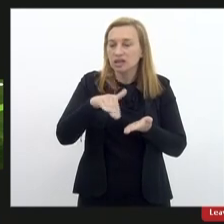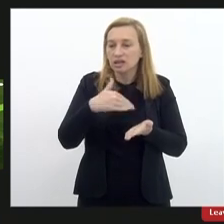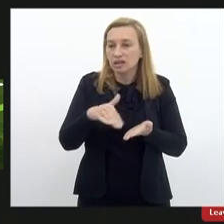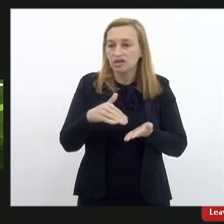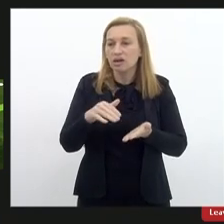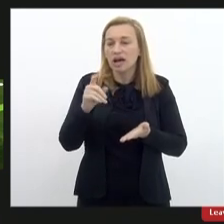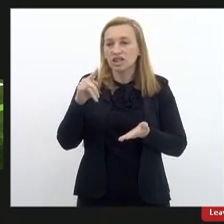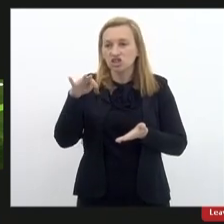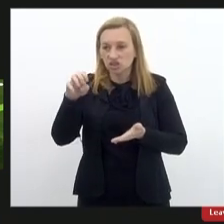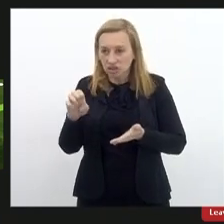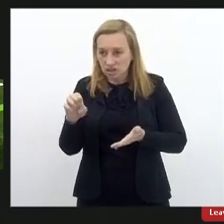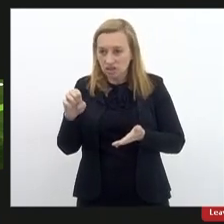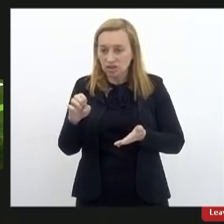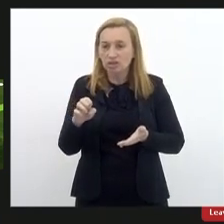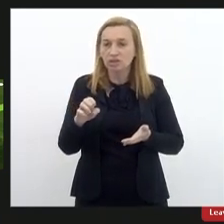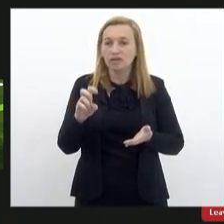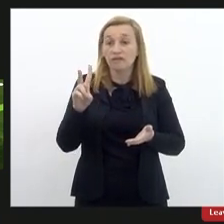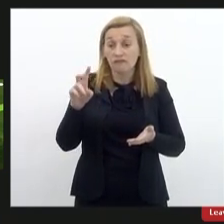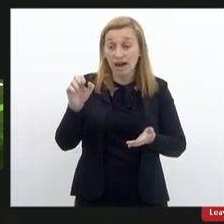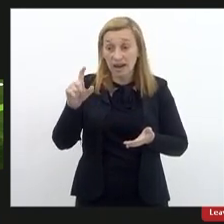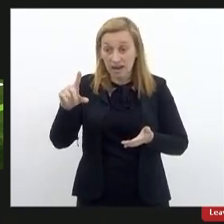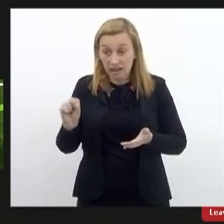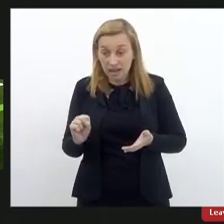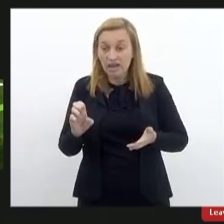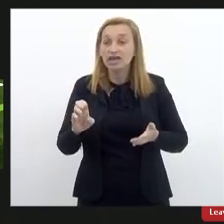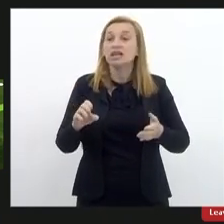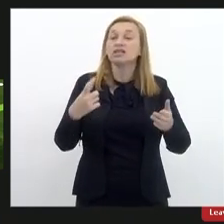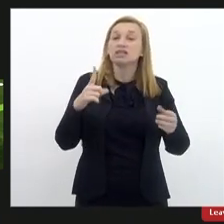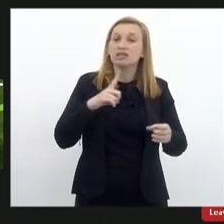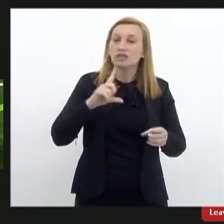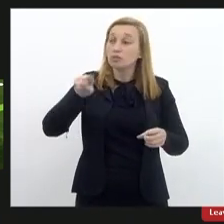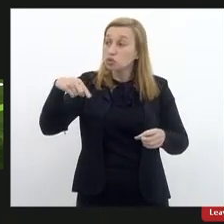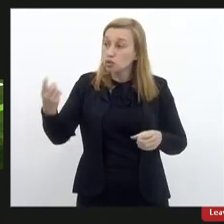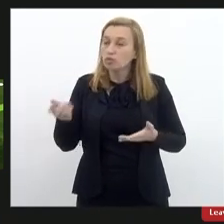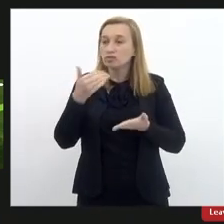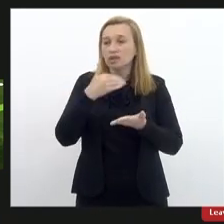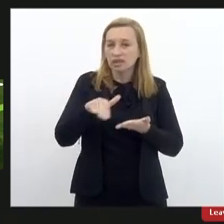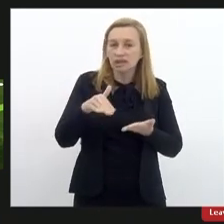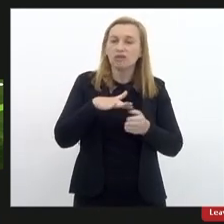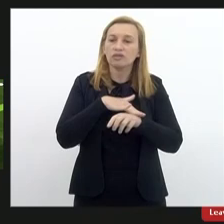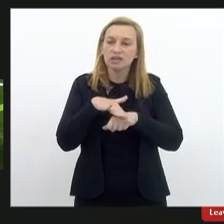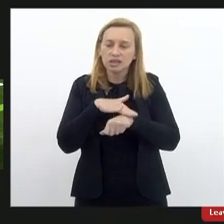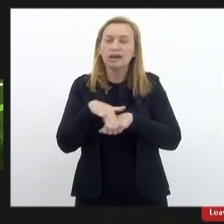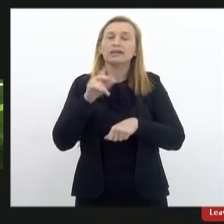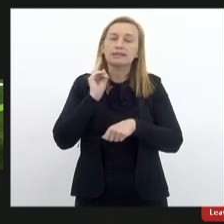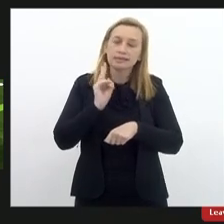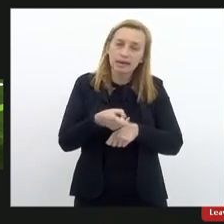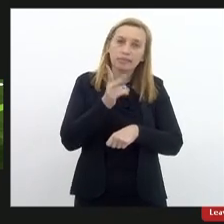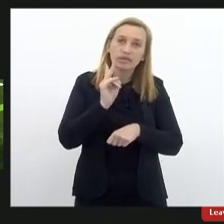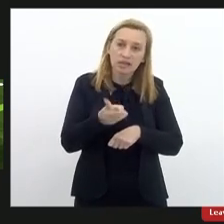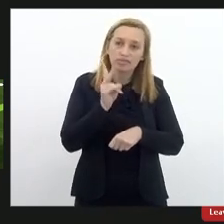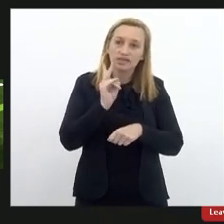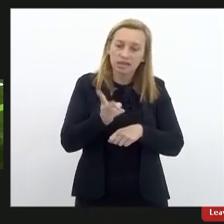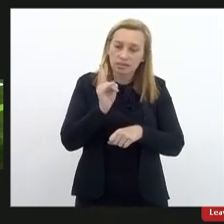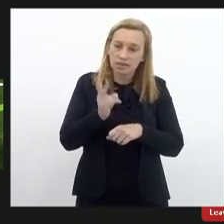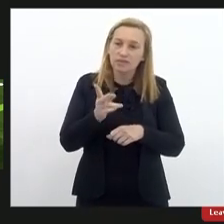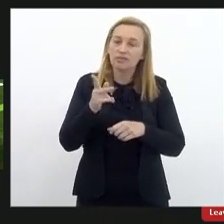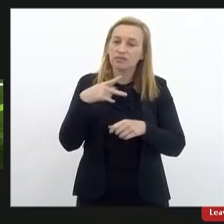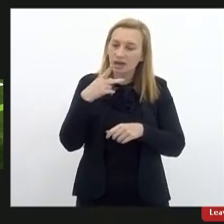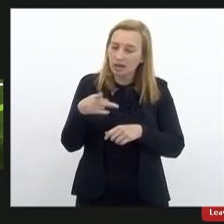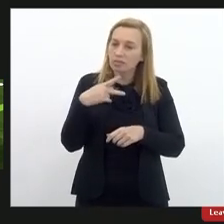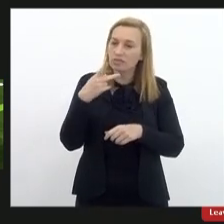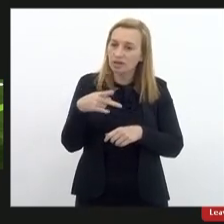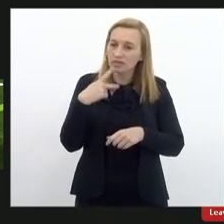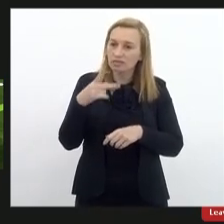Alexandre Vale, já tivemos encontro com outros e sempre a gente dá a mesma sugestão, fazer uma